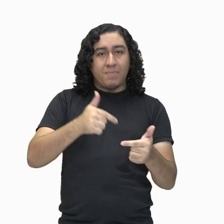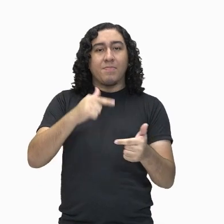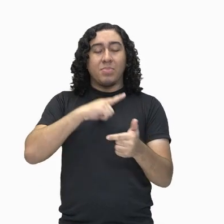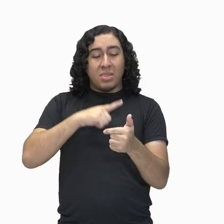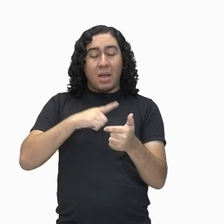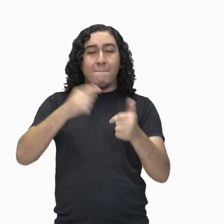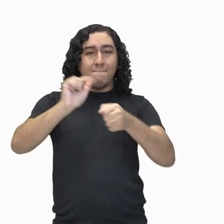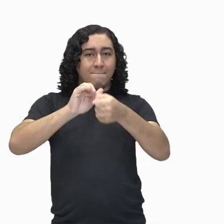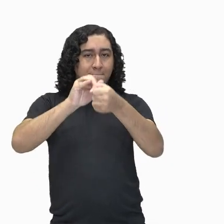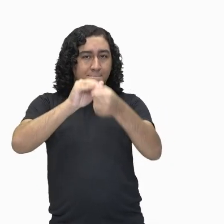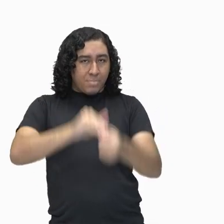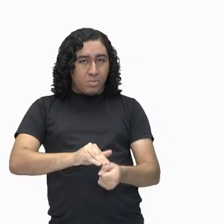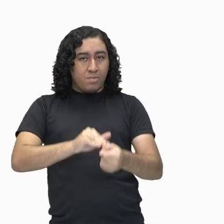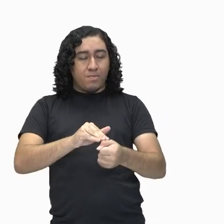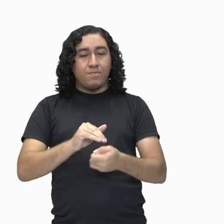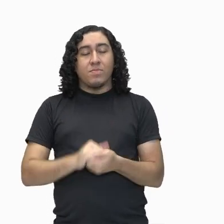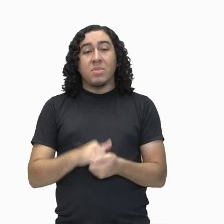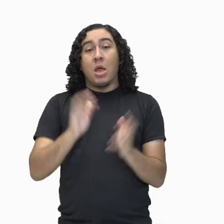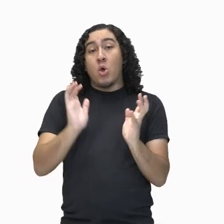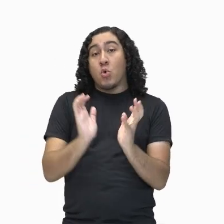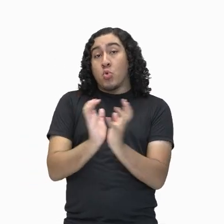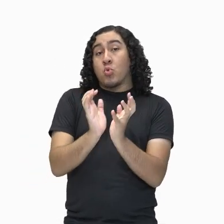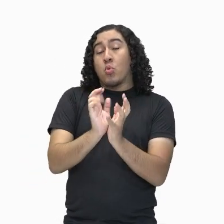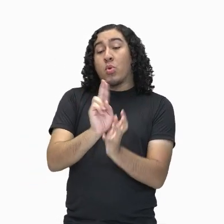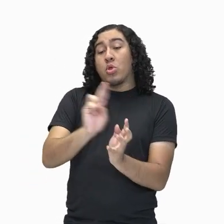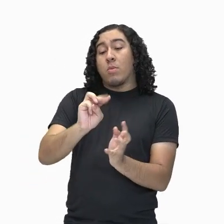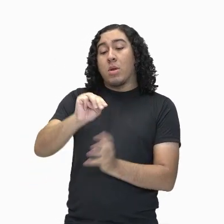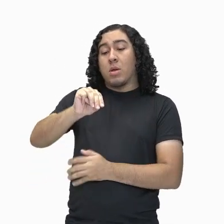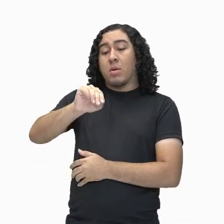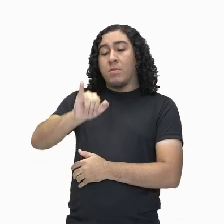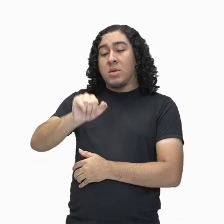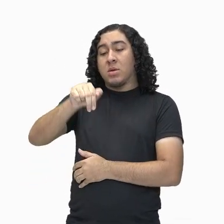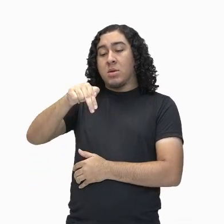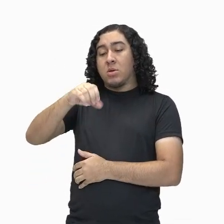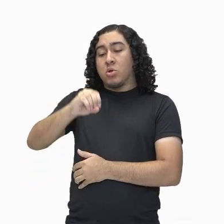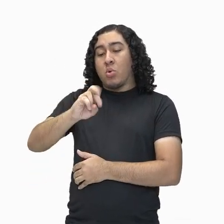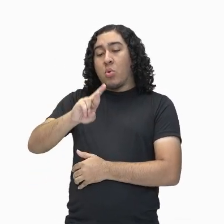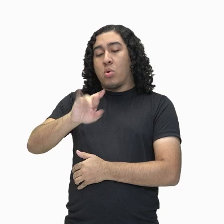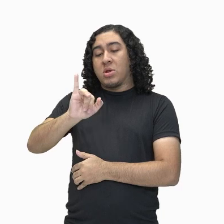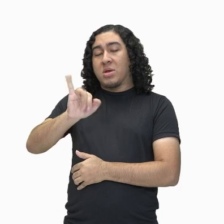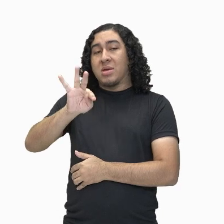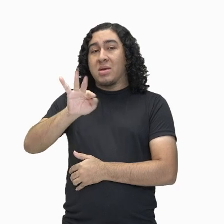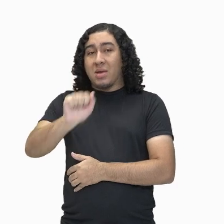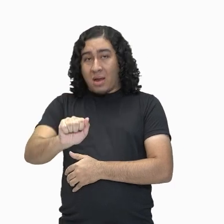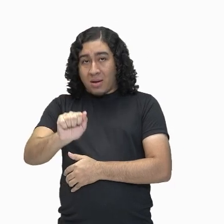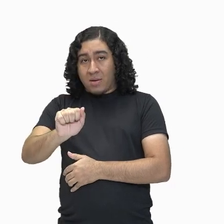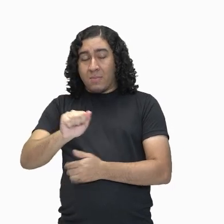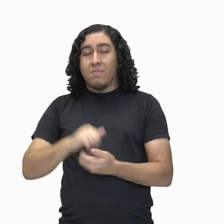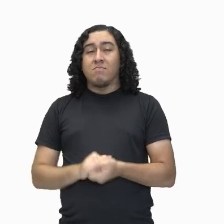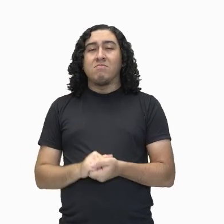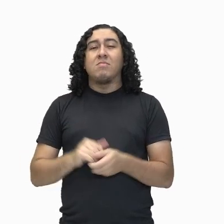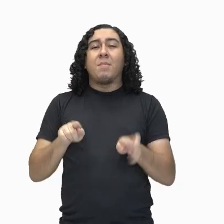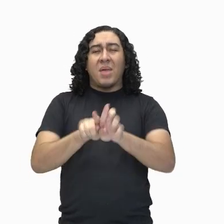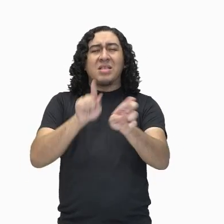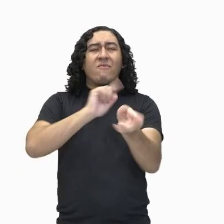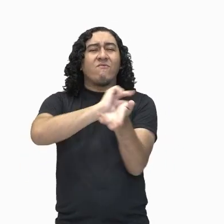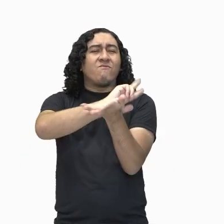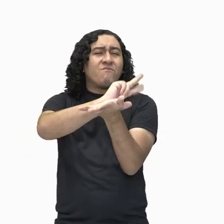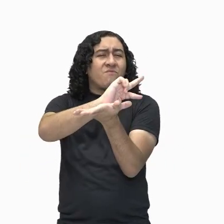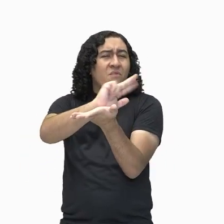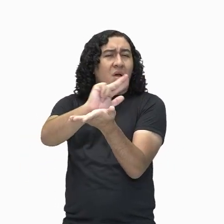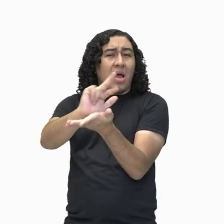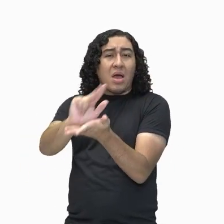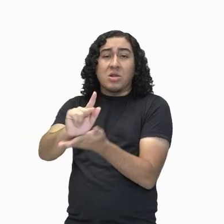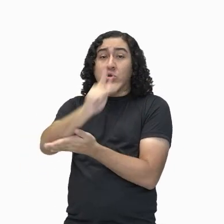pessoas, né, que a chama de minoria de forma técnica, mas na verdade são muitas pessoas. São